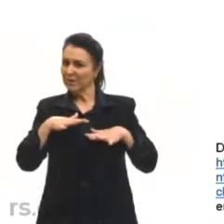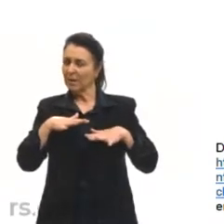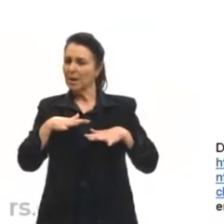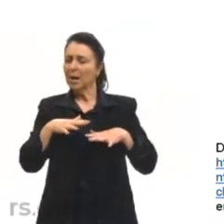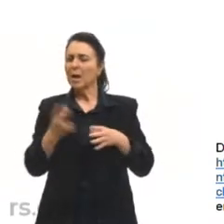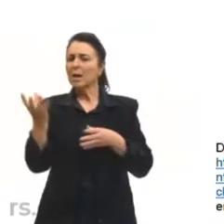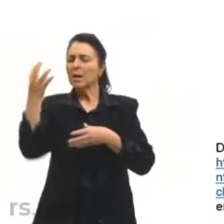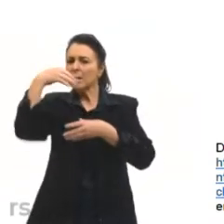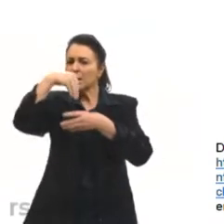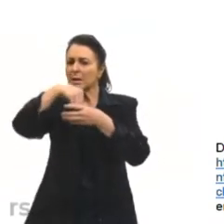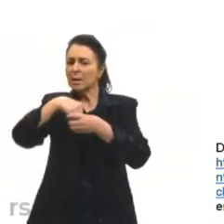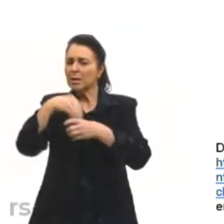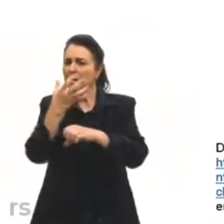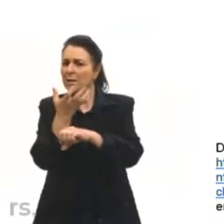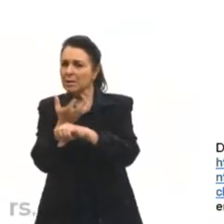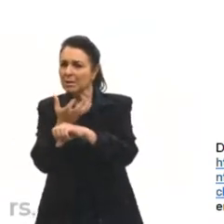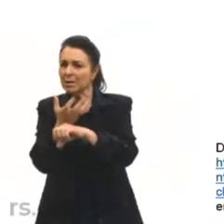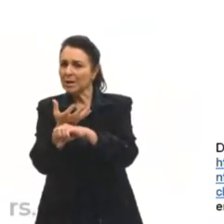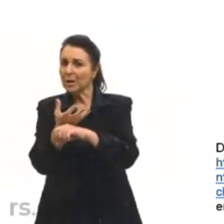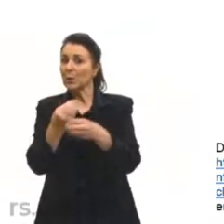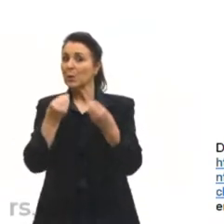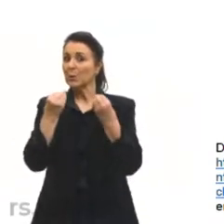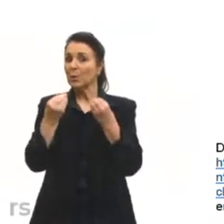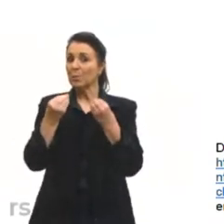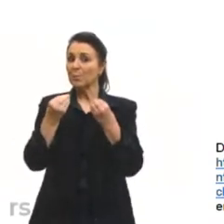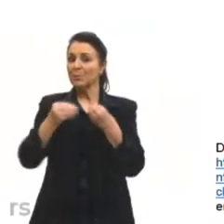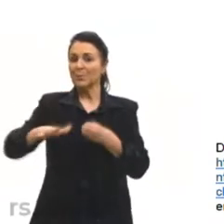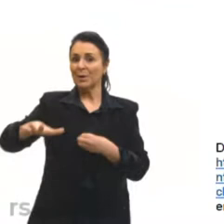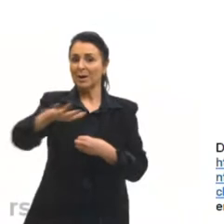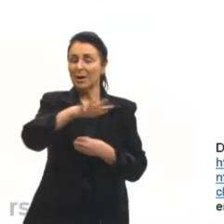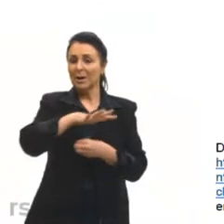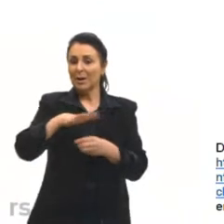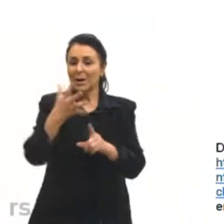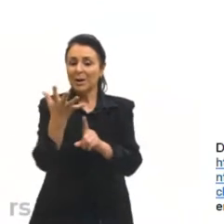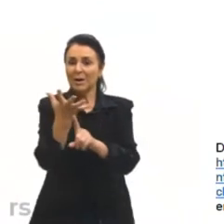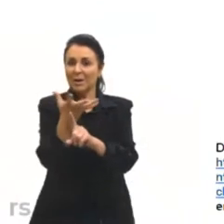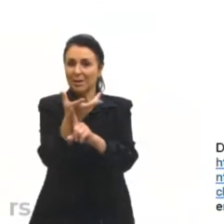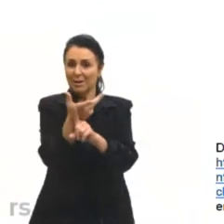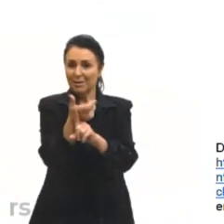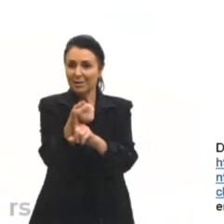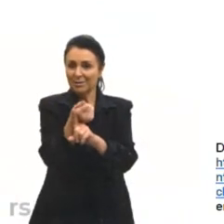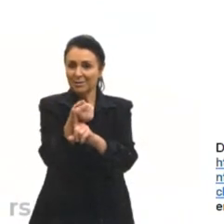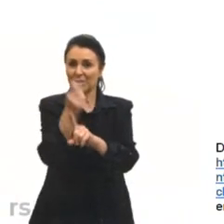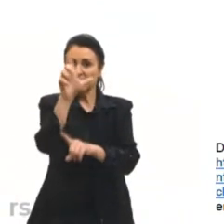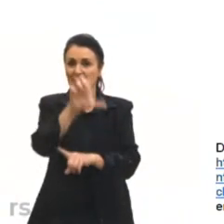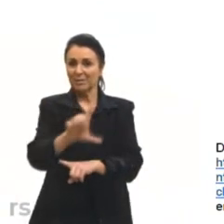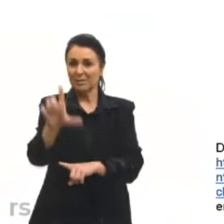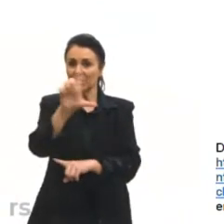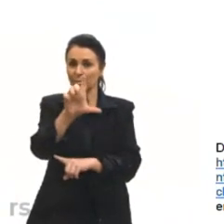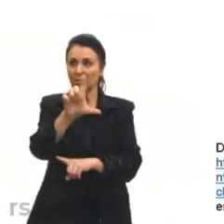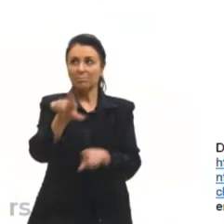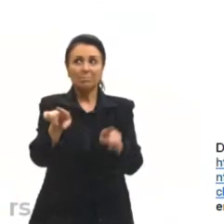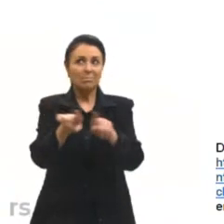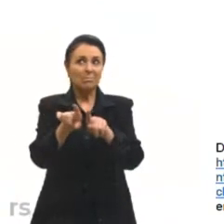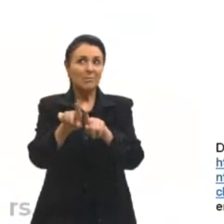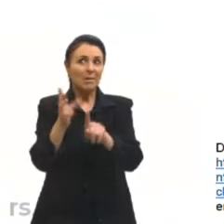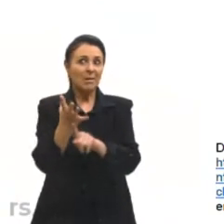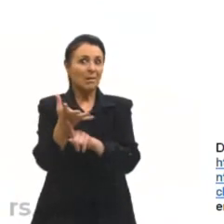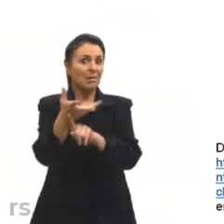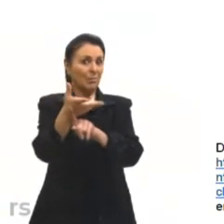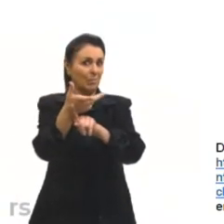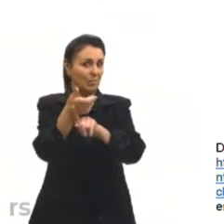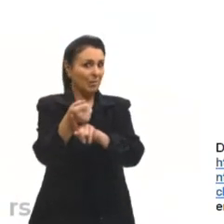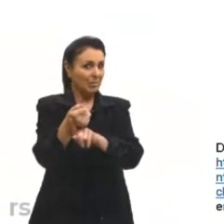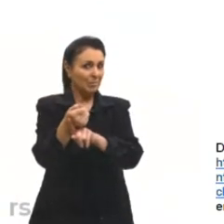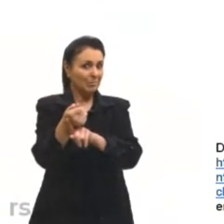daquele componente curricular que a gente conhece como arte. Tá? Então, a literatura, ela está dentro da arte.